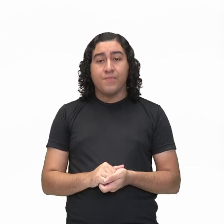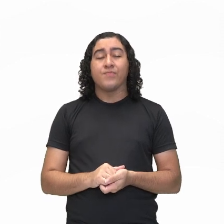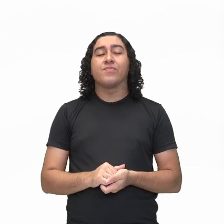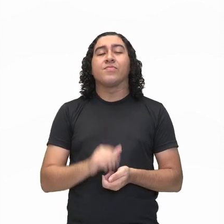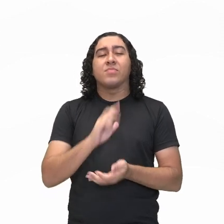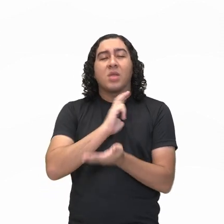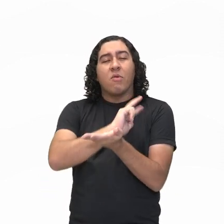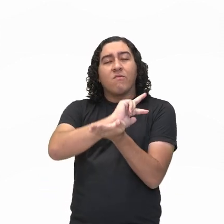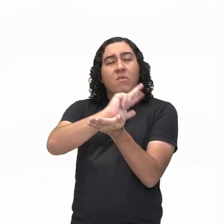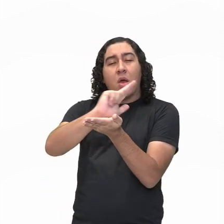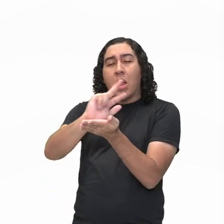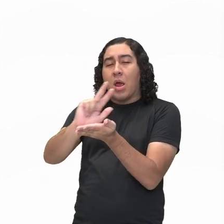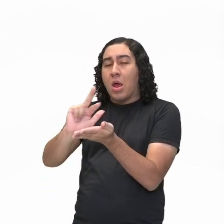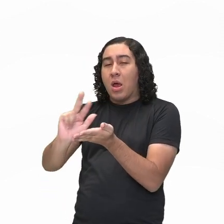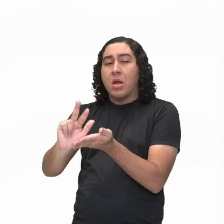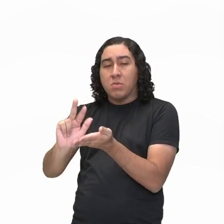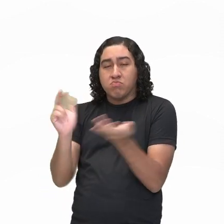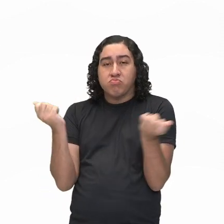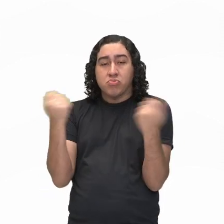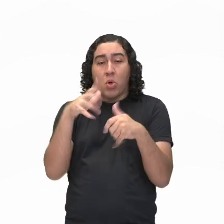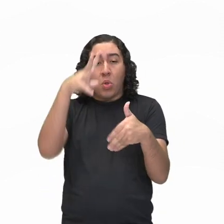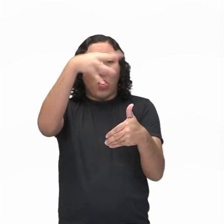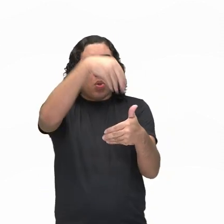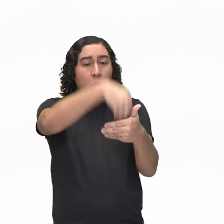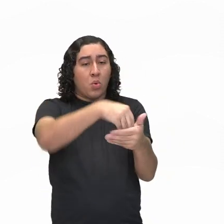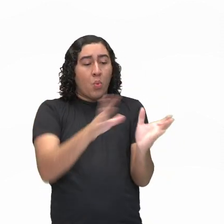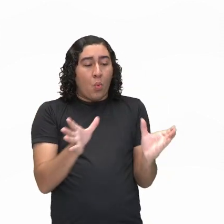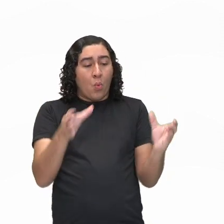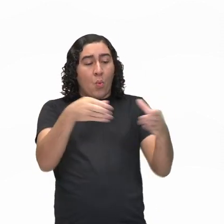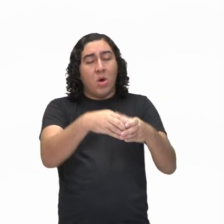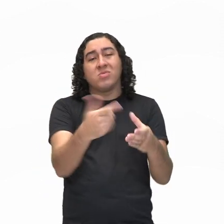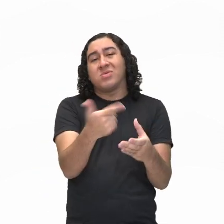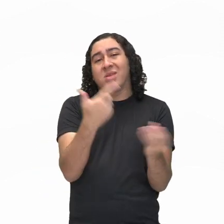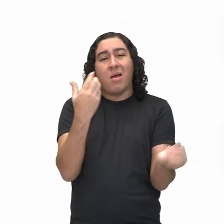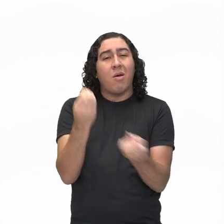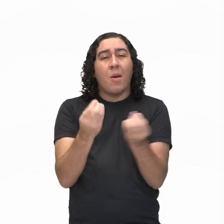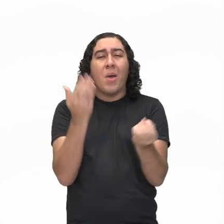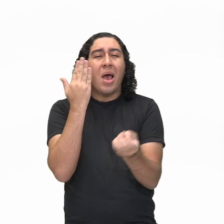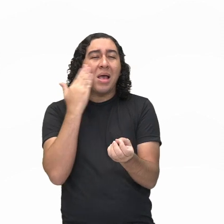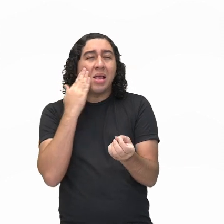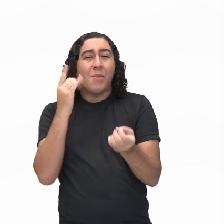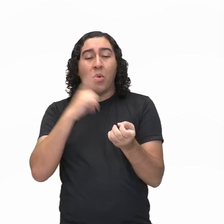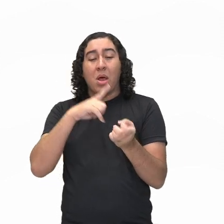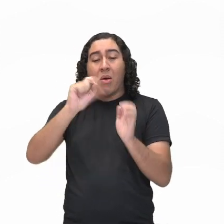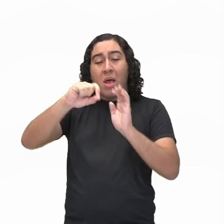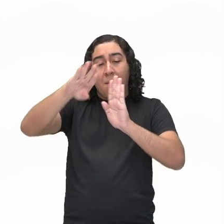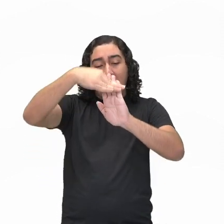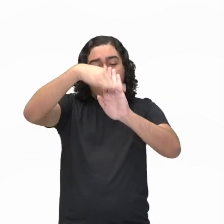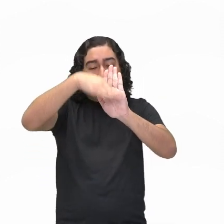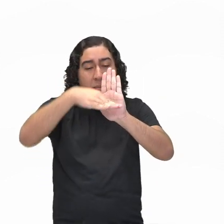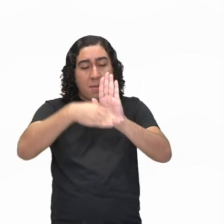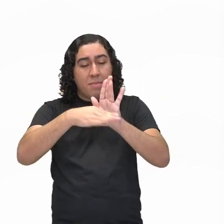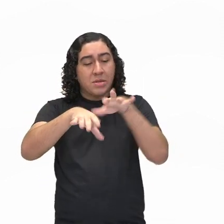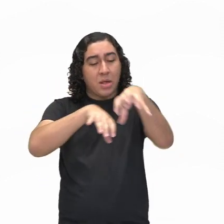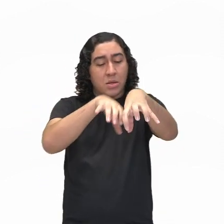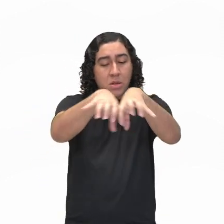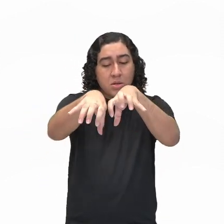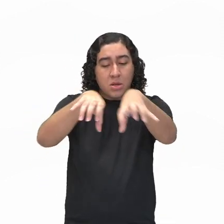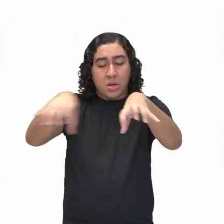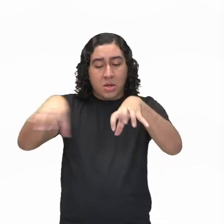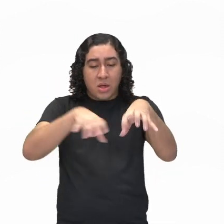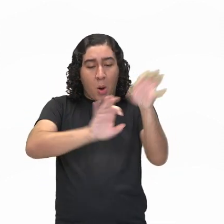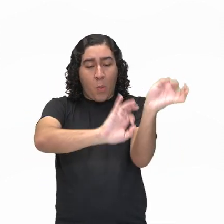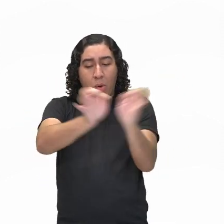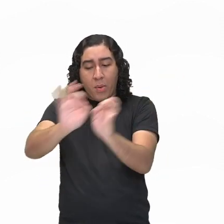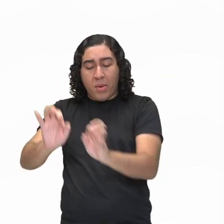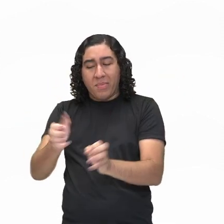e peculiares, que seria impossível classificar tanta pluralidade de forma rígida e